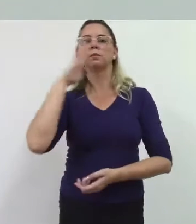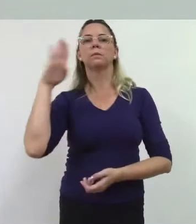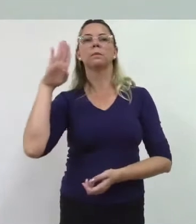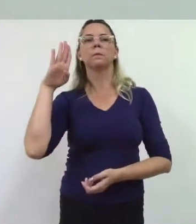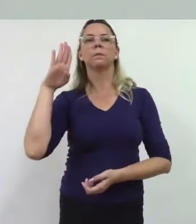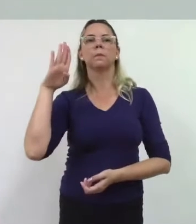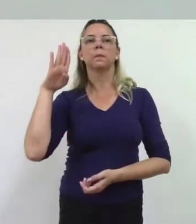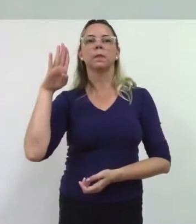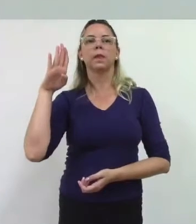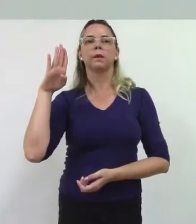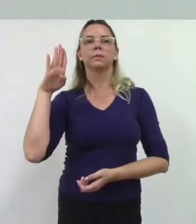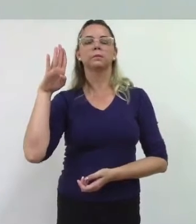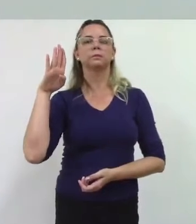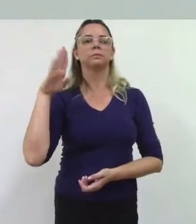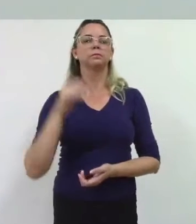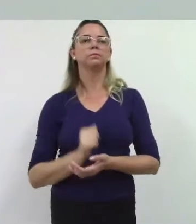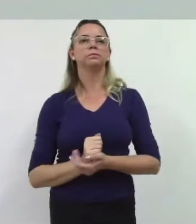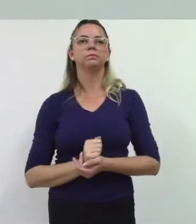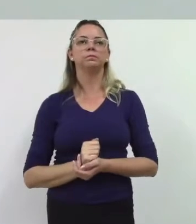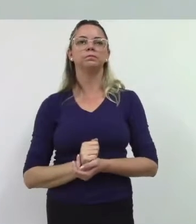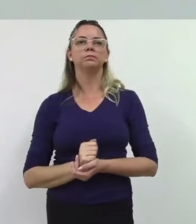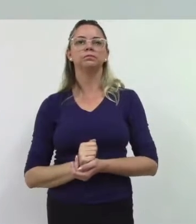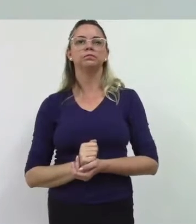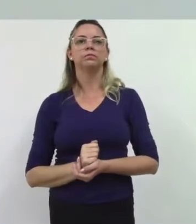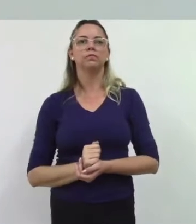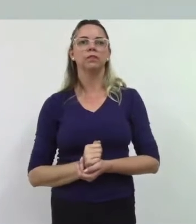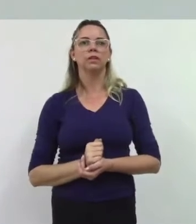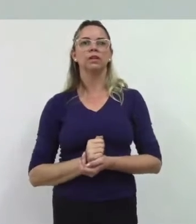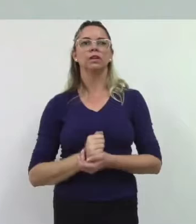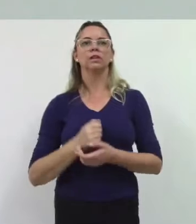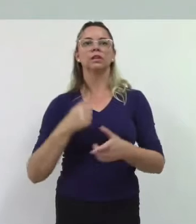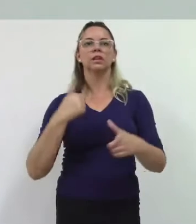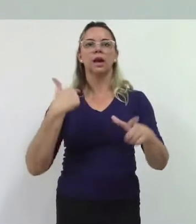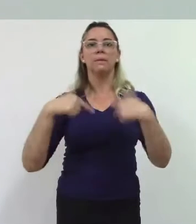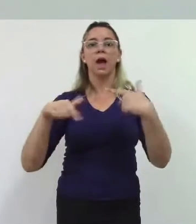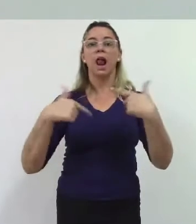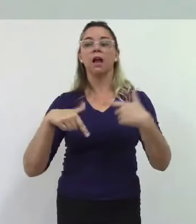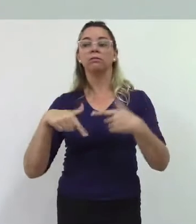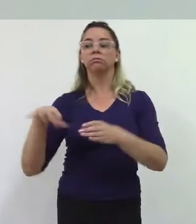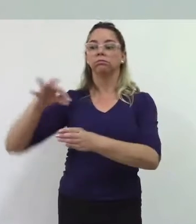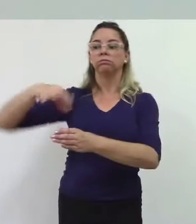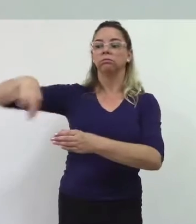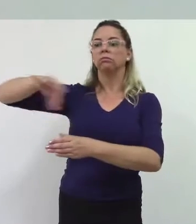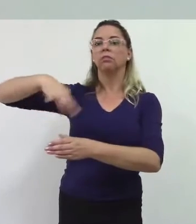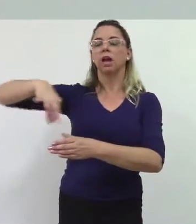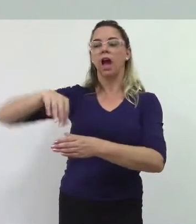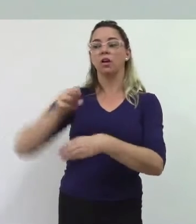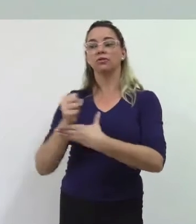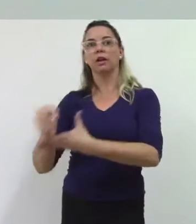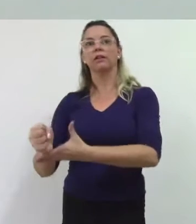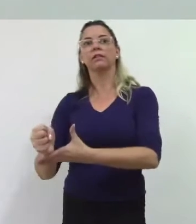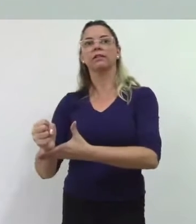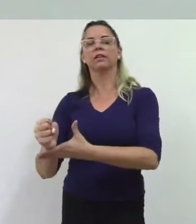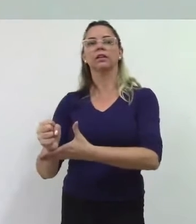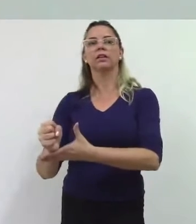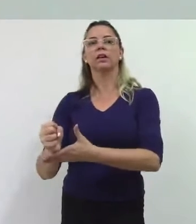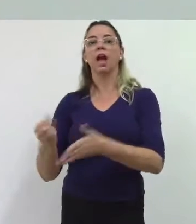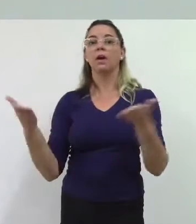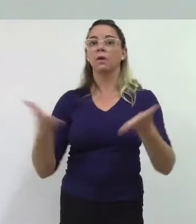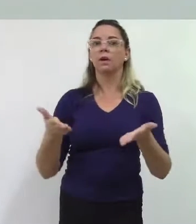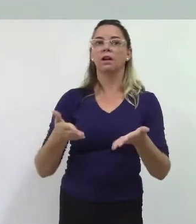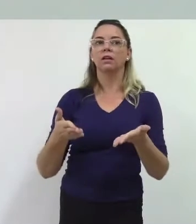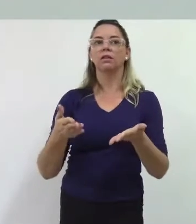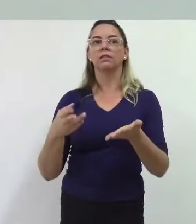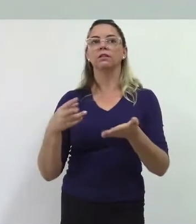como prometeu naquele dia o serviço de terraplanagem para a vila do Espírito Santo. Aí agora vem um